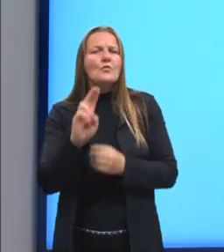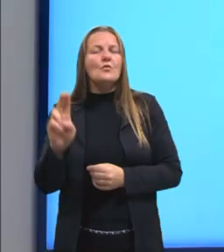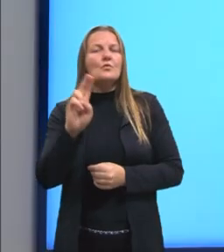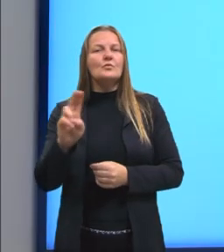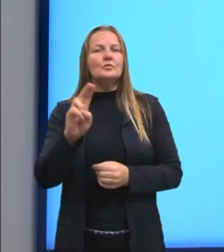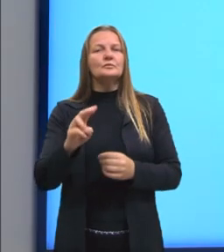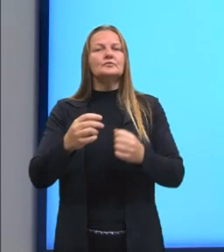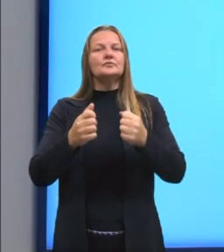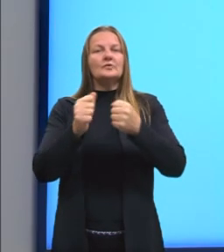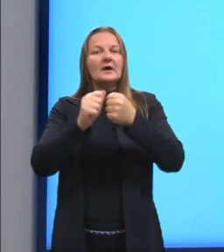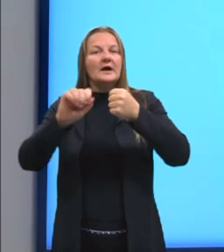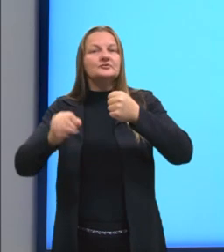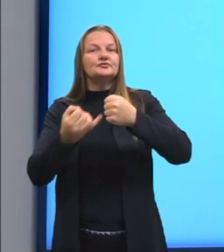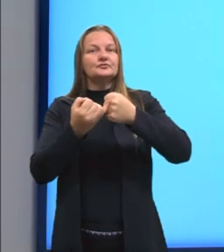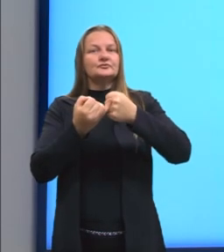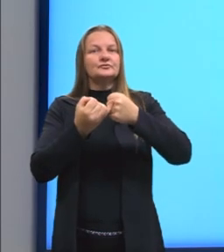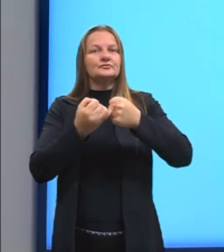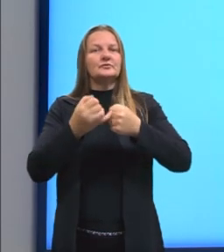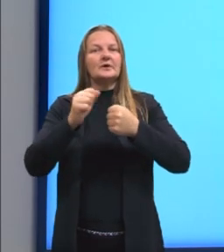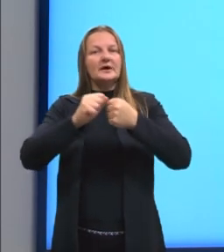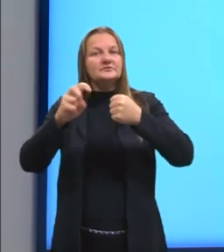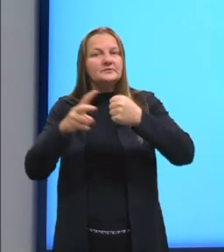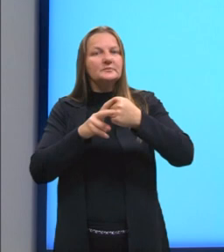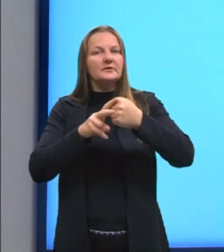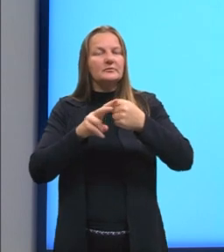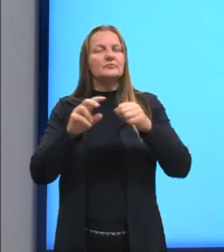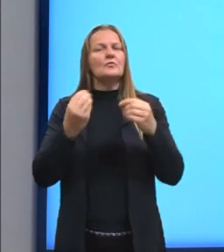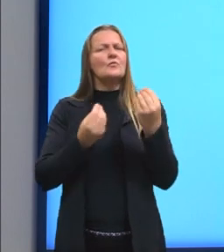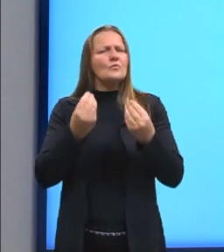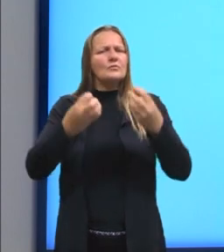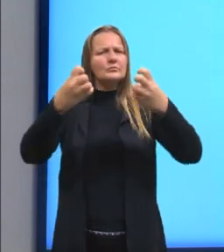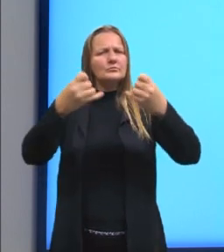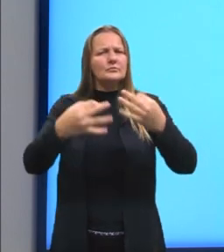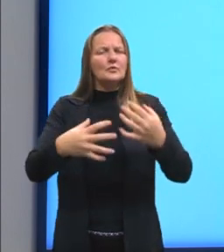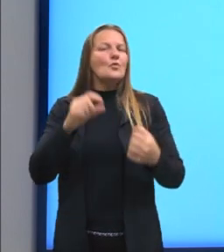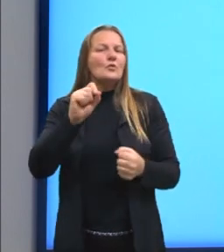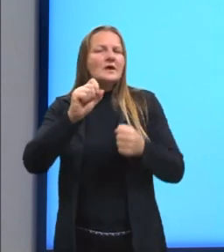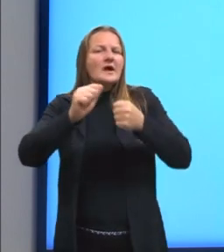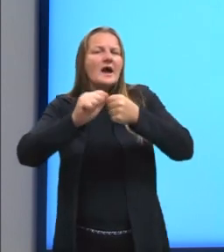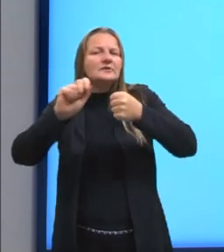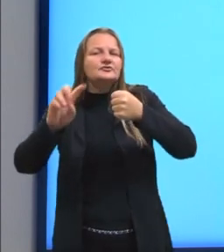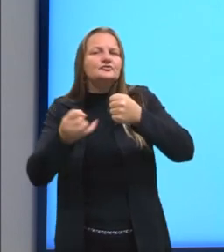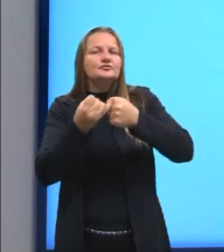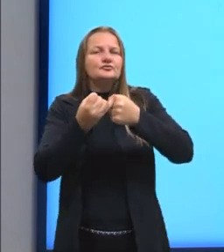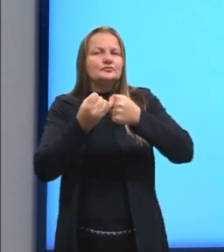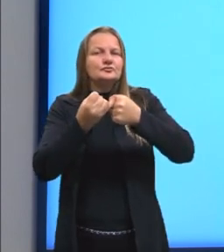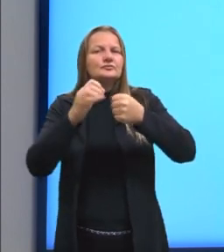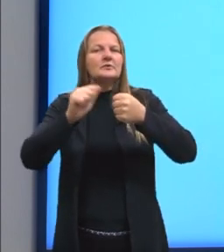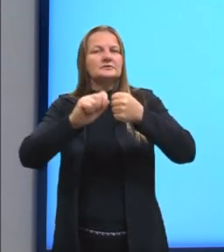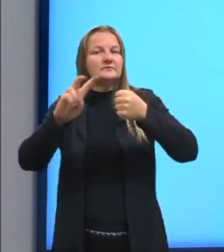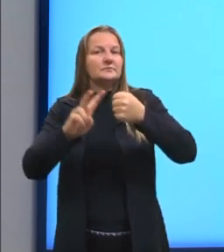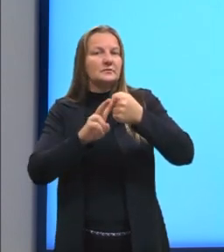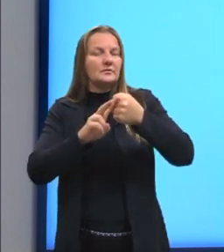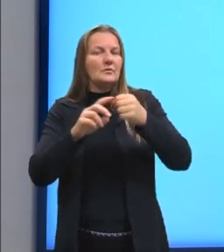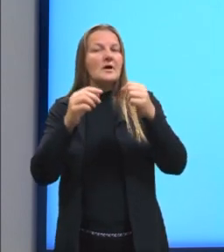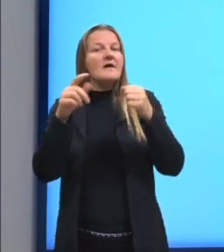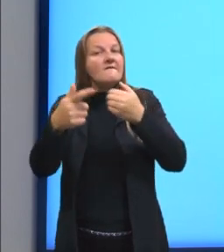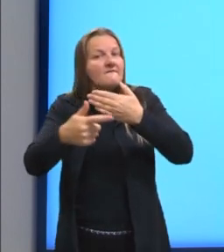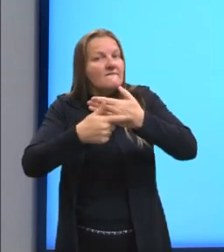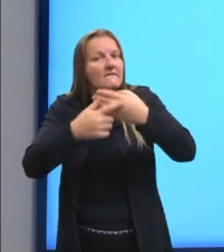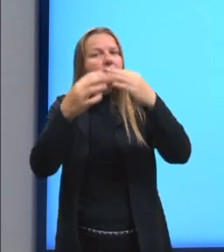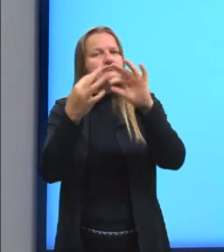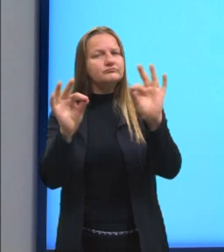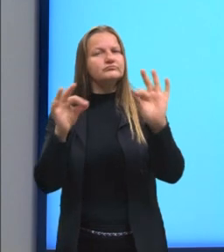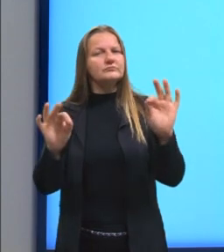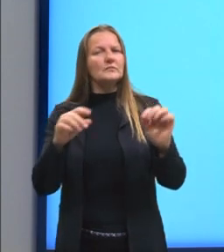nossos adjuntos adverbiais. Então, a adjunta adverbial é a função sintática daquilo que seria